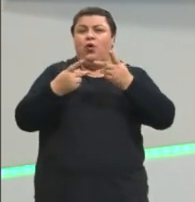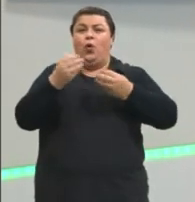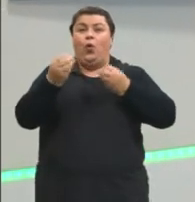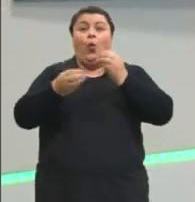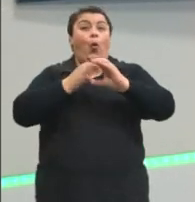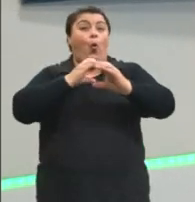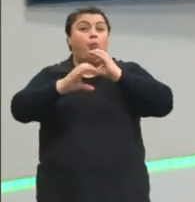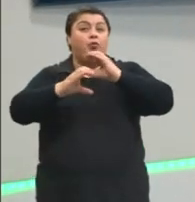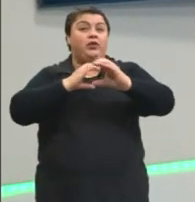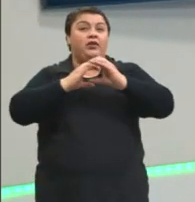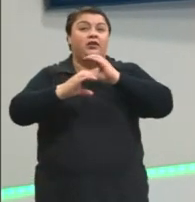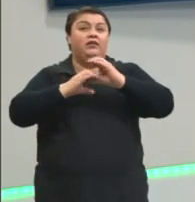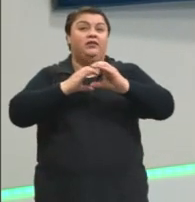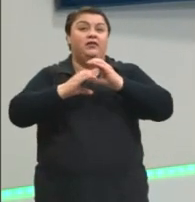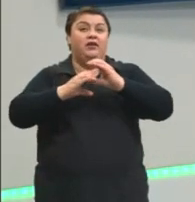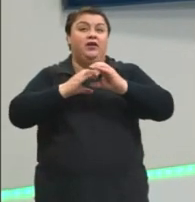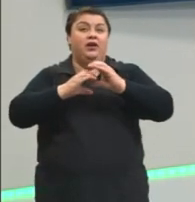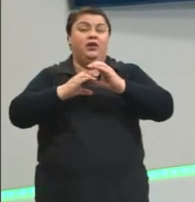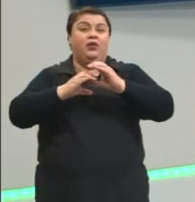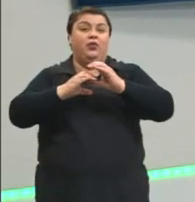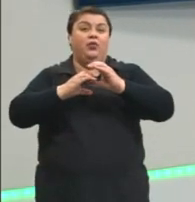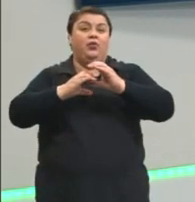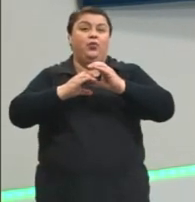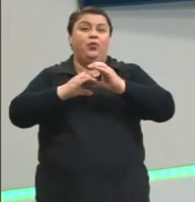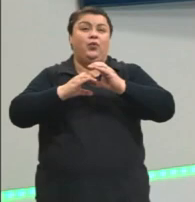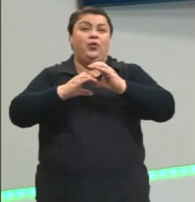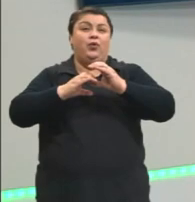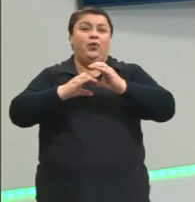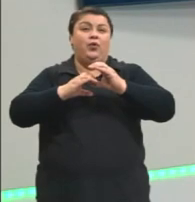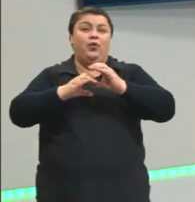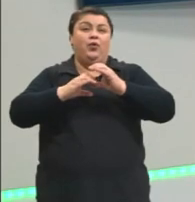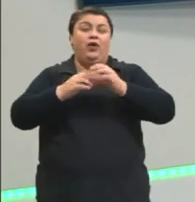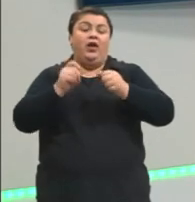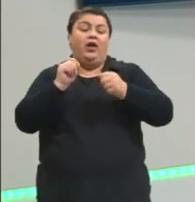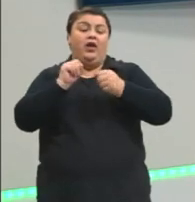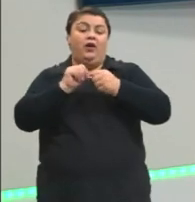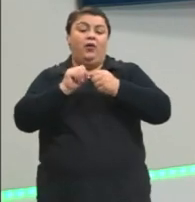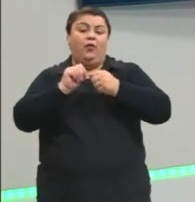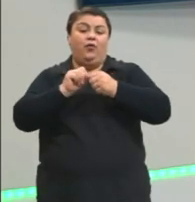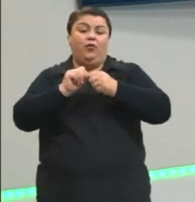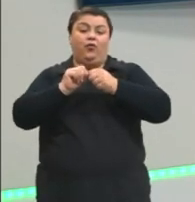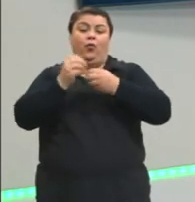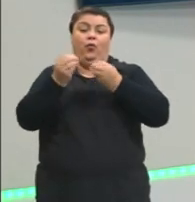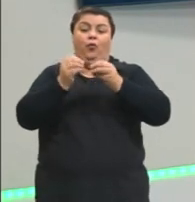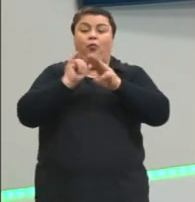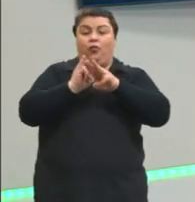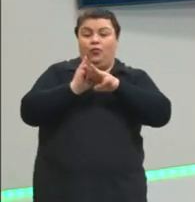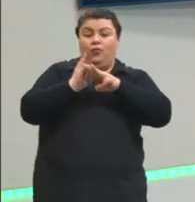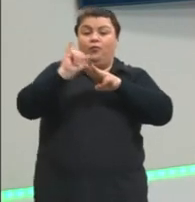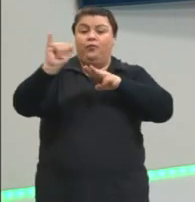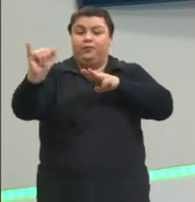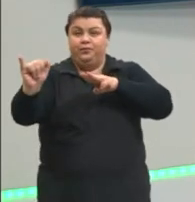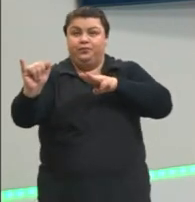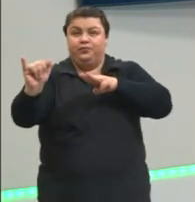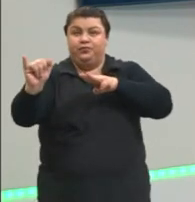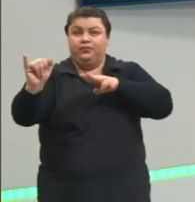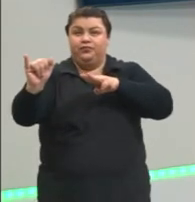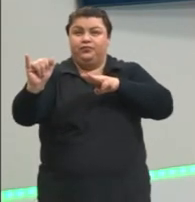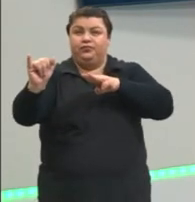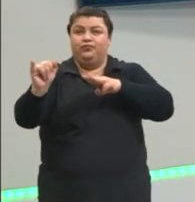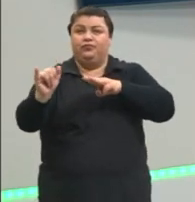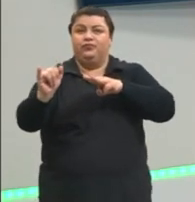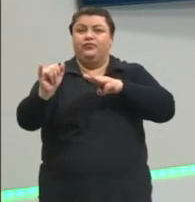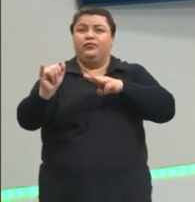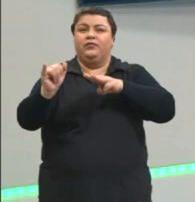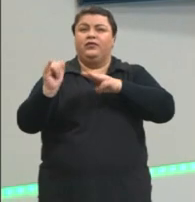Comunicação, retomando, comunicação é o ato de transmitir mensagens. E daí a gente volta